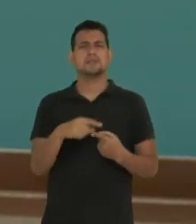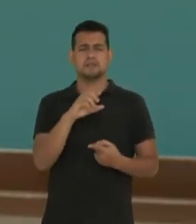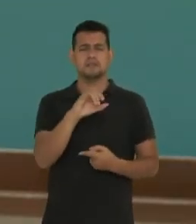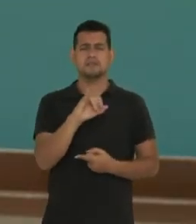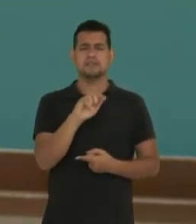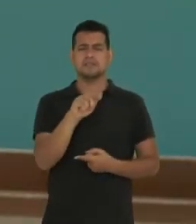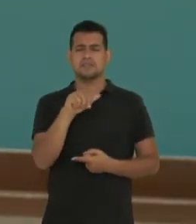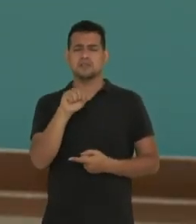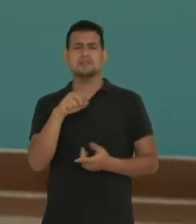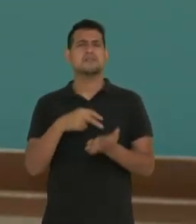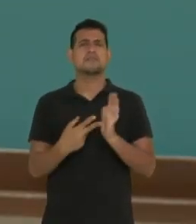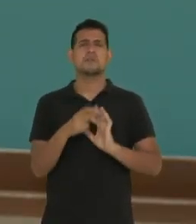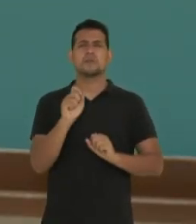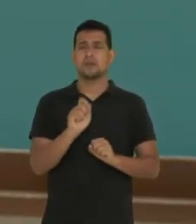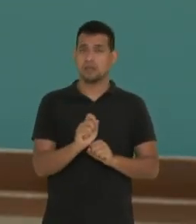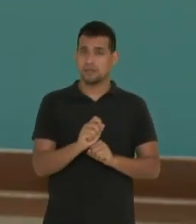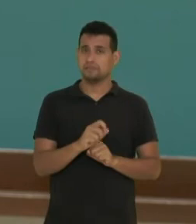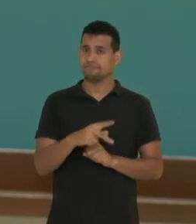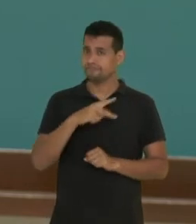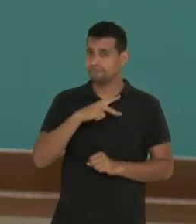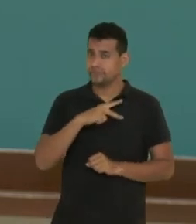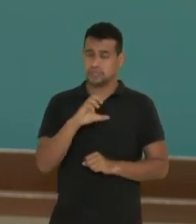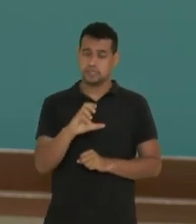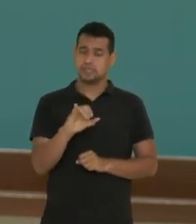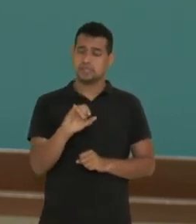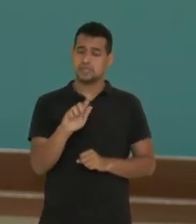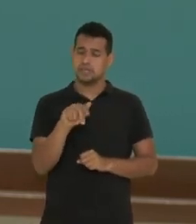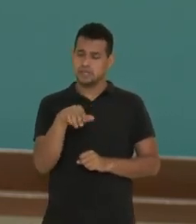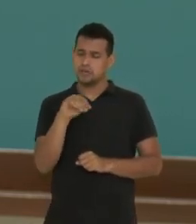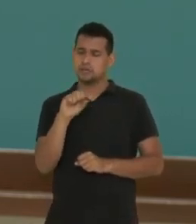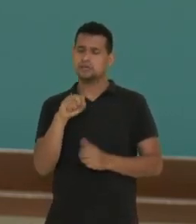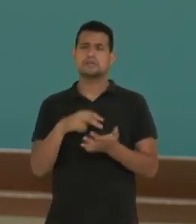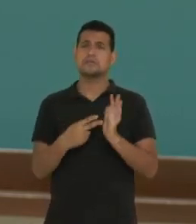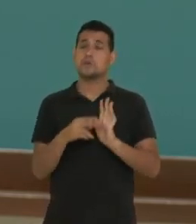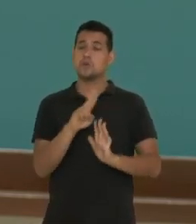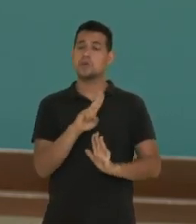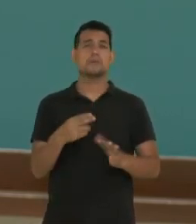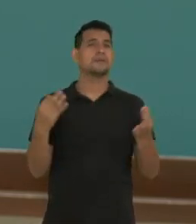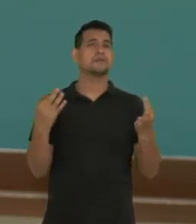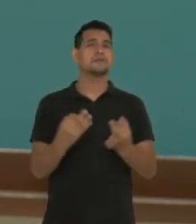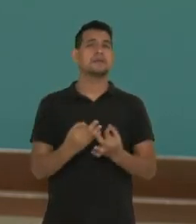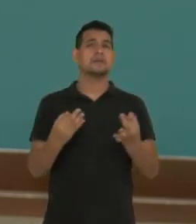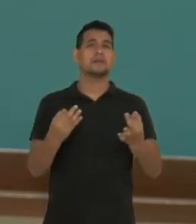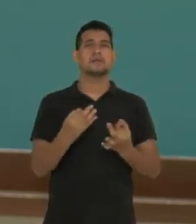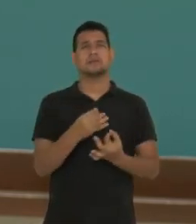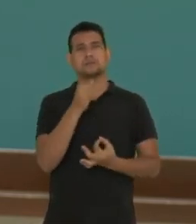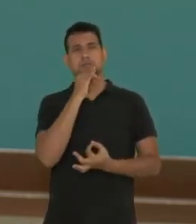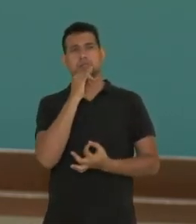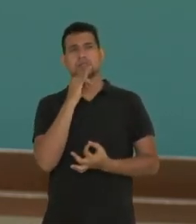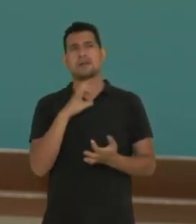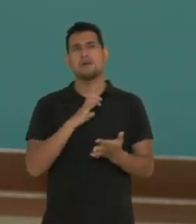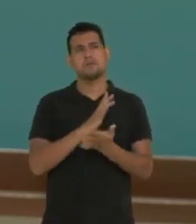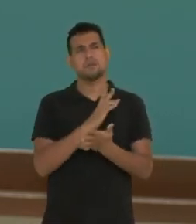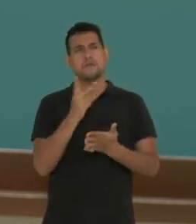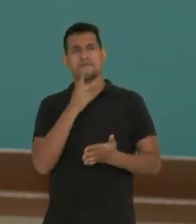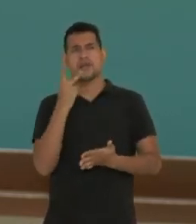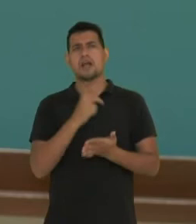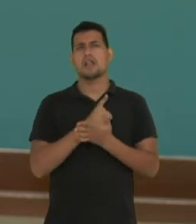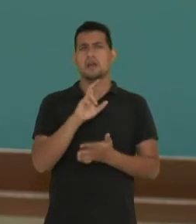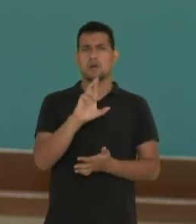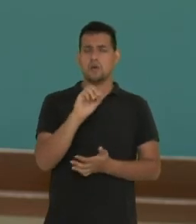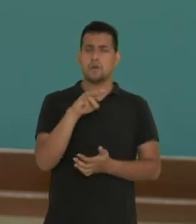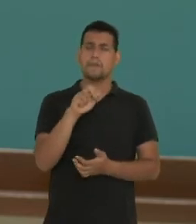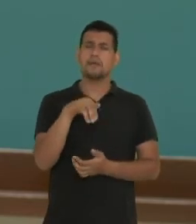livros têm ciganos, mas os próprios ciganos dizem que o nome correto é romane. Alguns deles preferem ser